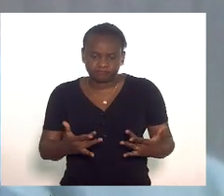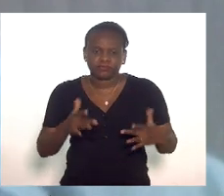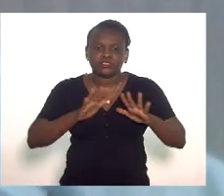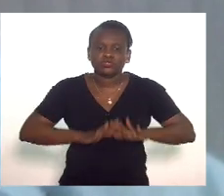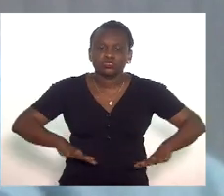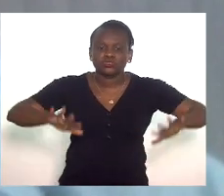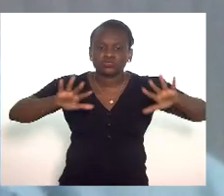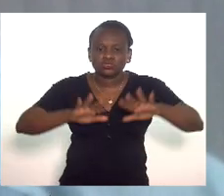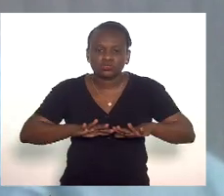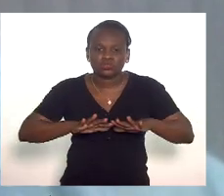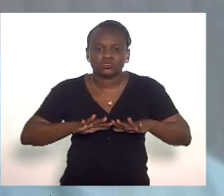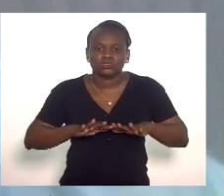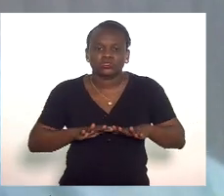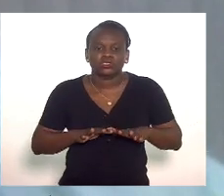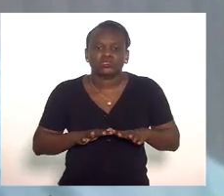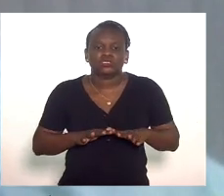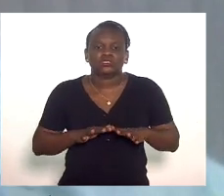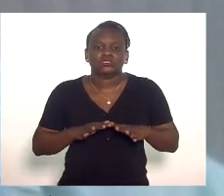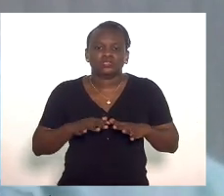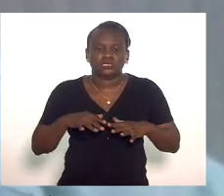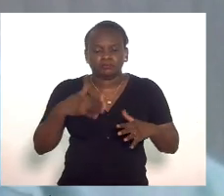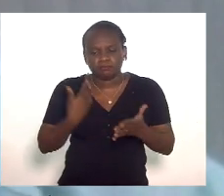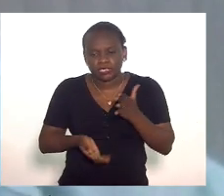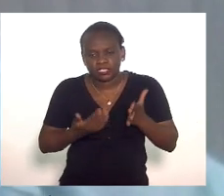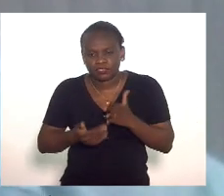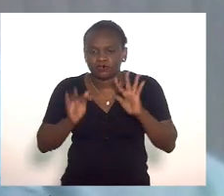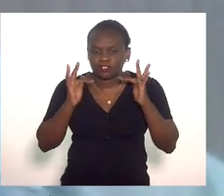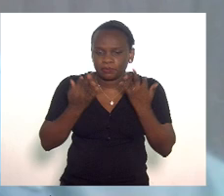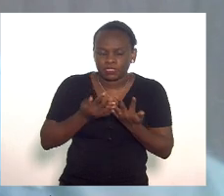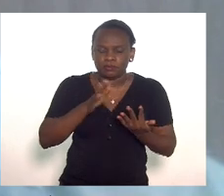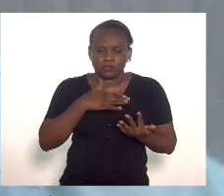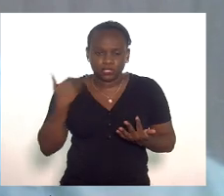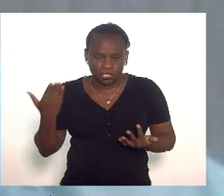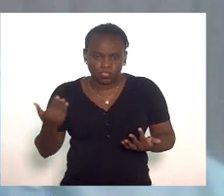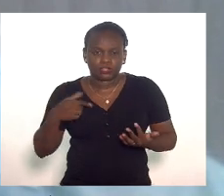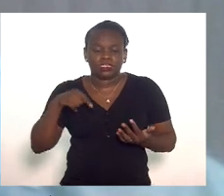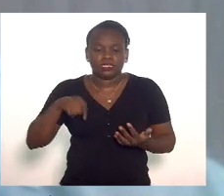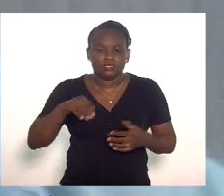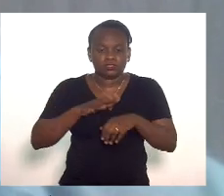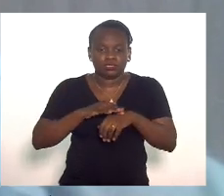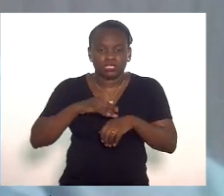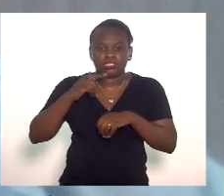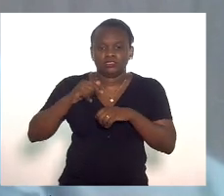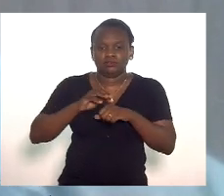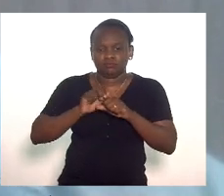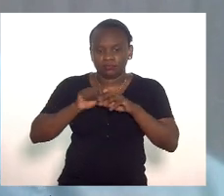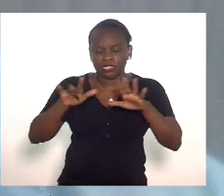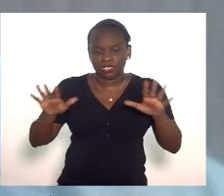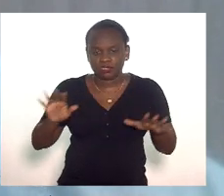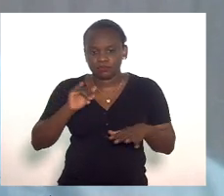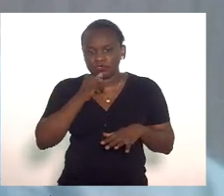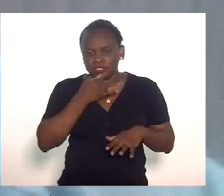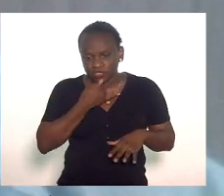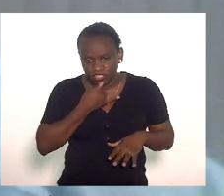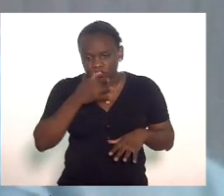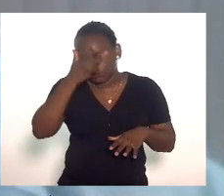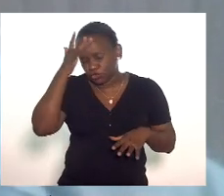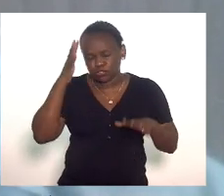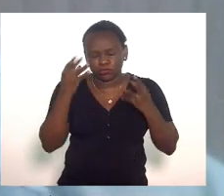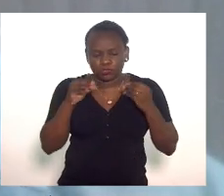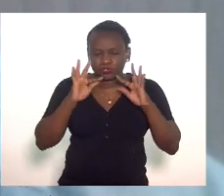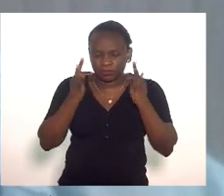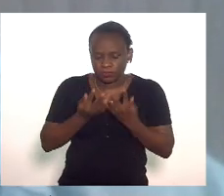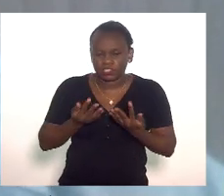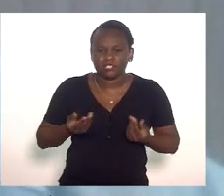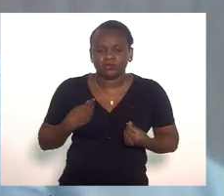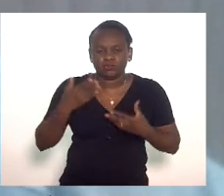todos que perderam seus familiares nessa pandemia tão triste que assolou tantas famílias